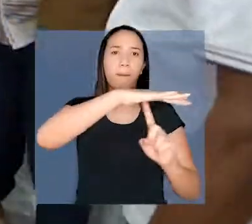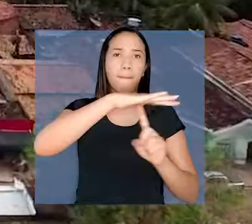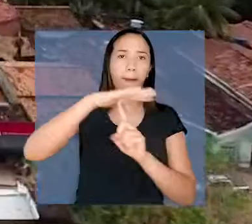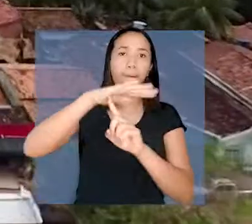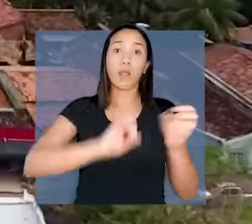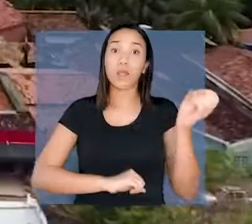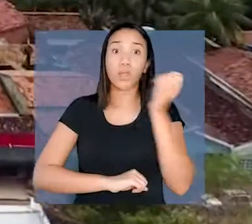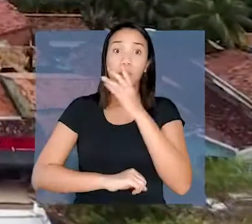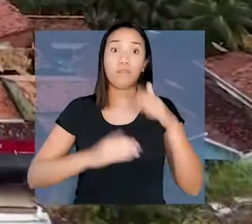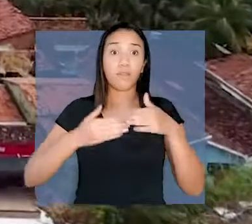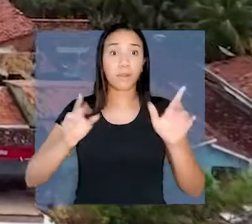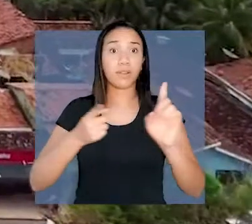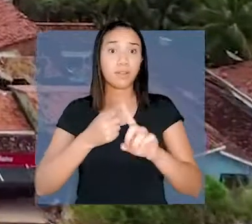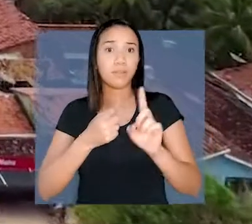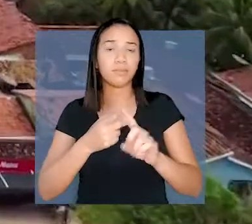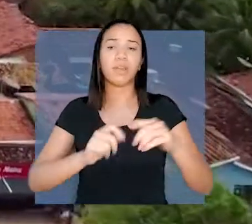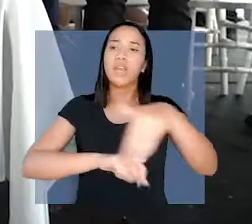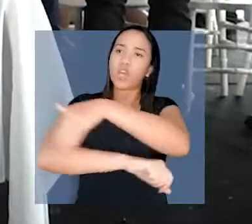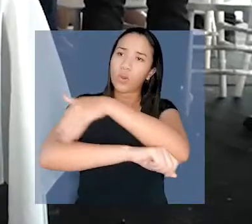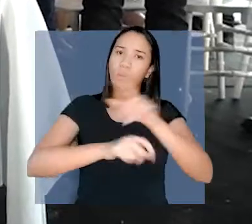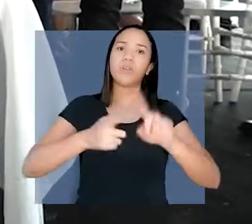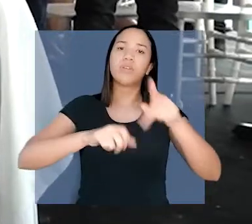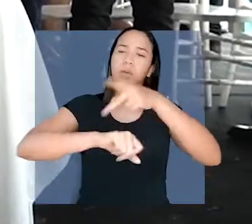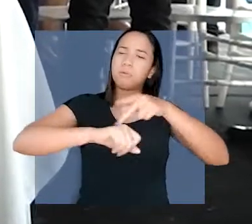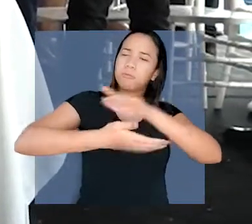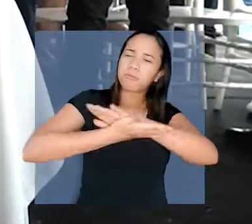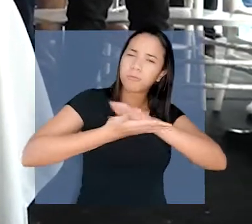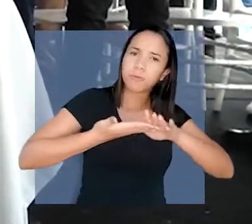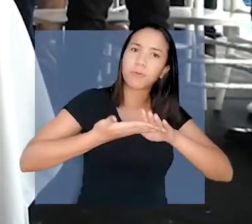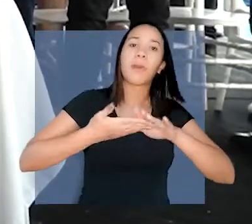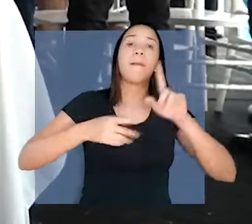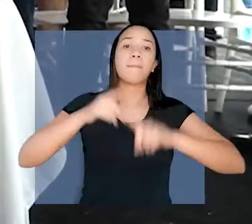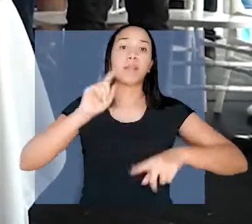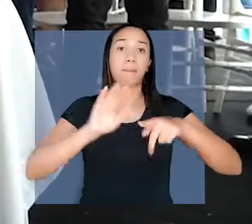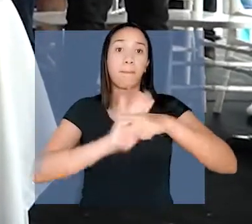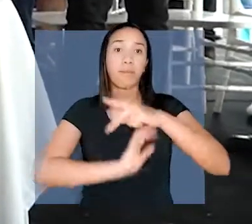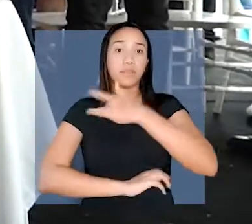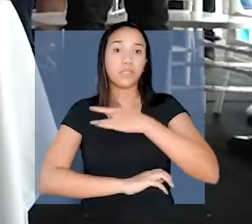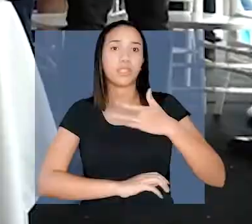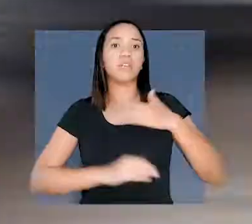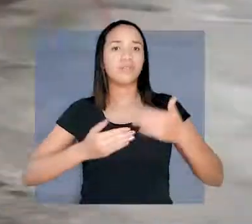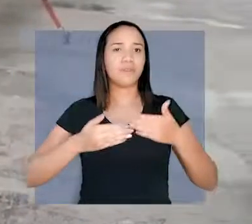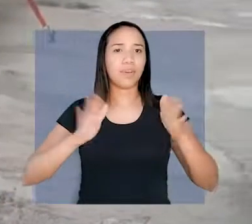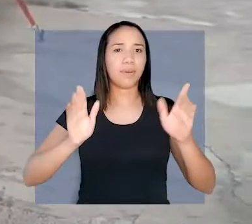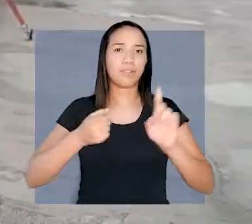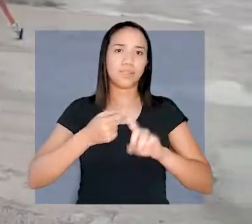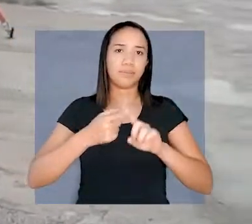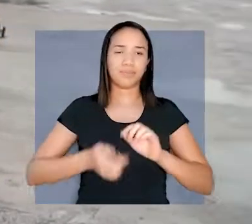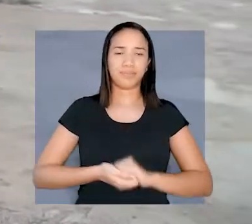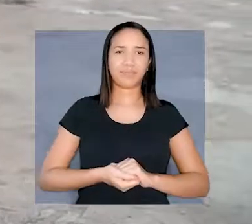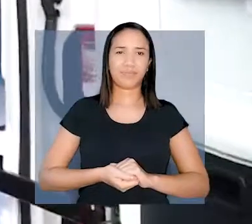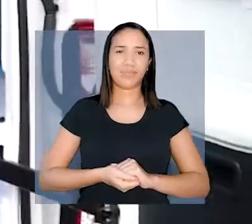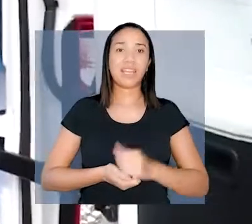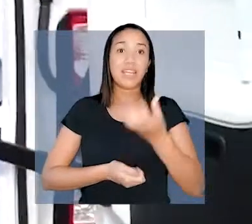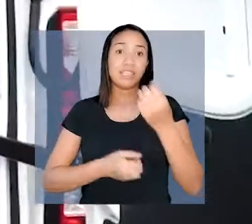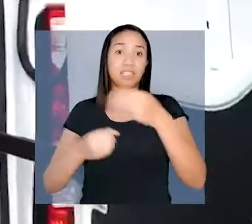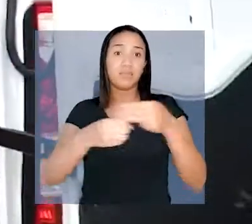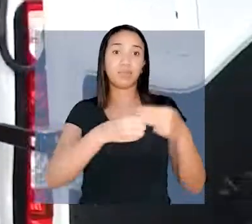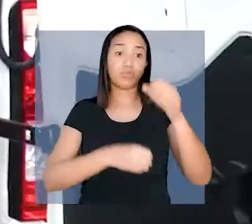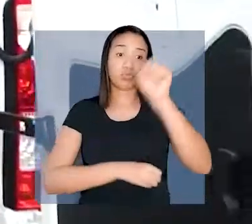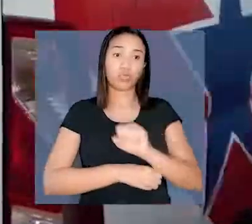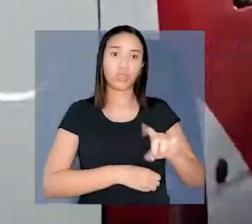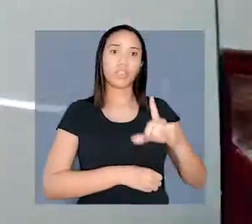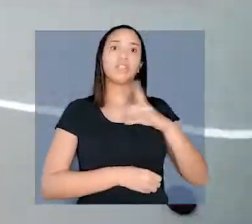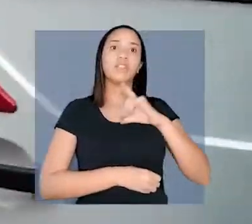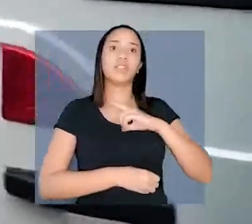população. Guias da cidade vão ser asfaltadas. E equipamento de ultrassom foi entregue ao município. Seis municípios da região